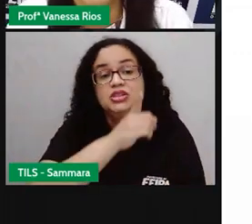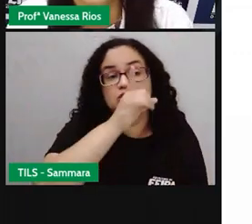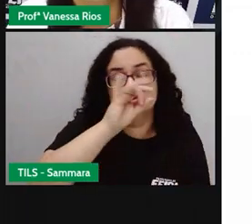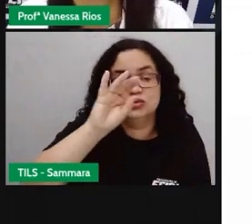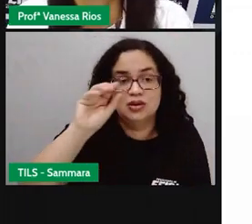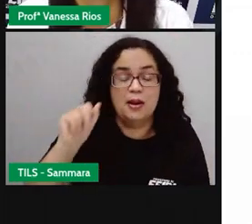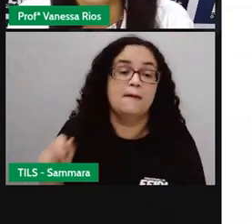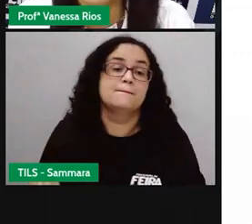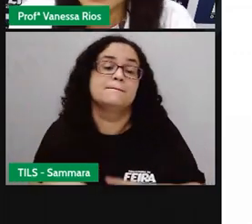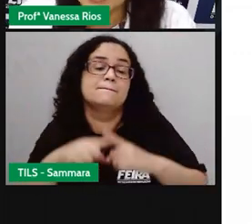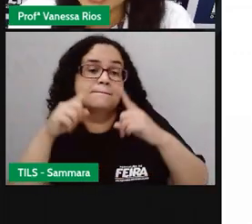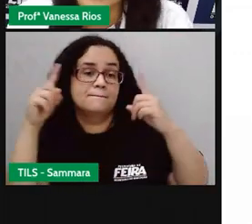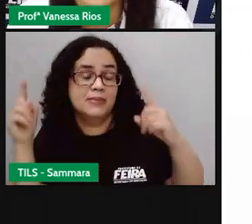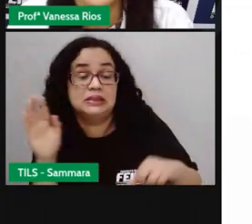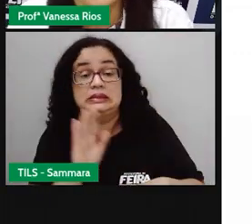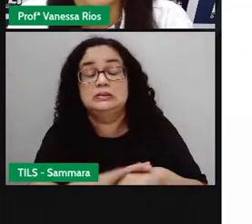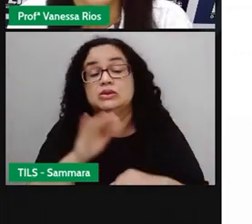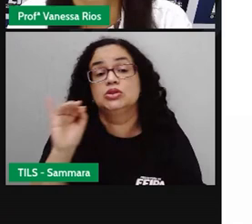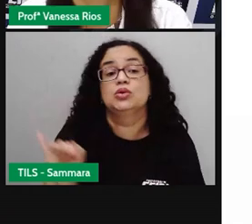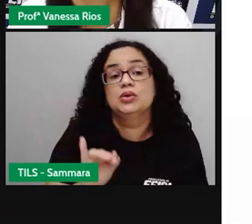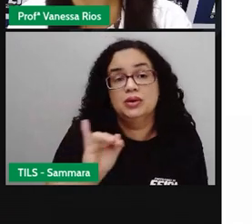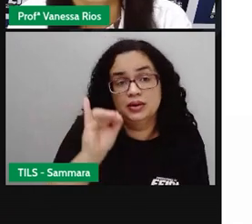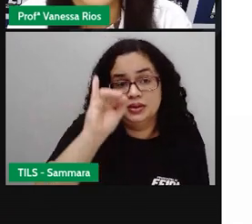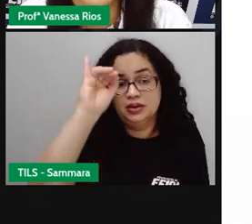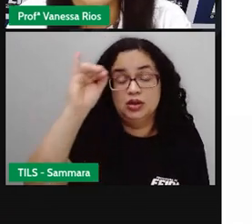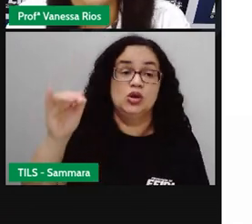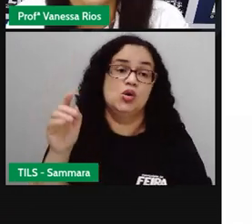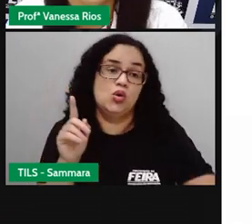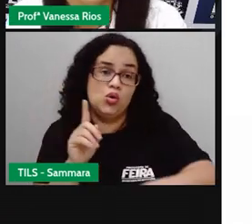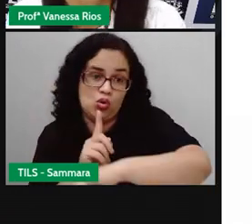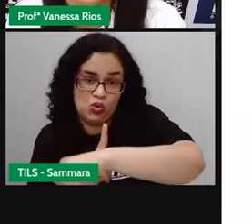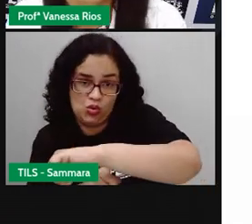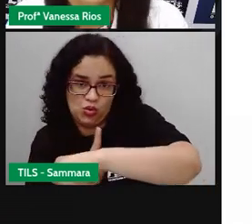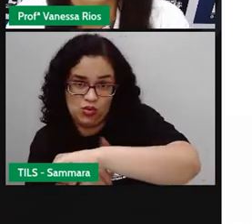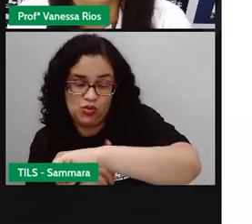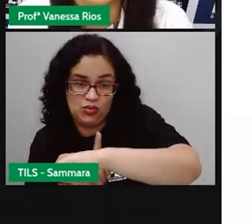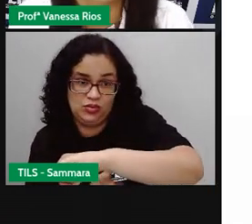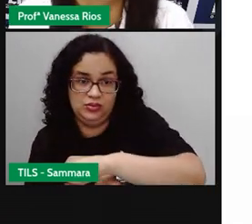Mas é muito importante a gente estabelecer horários, né?